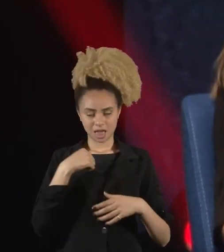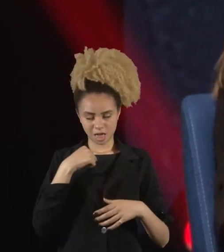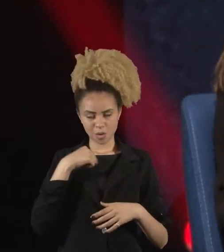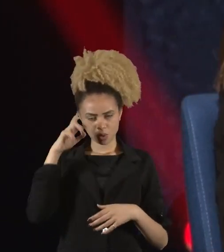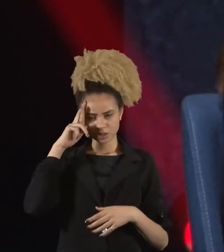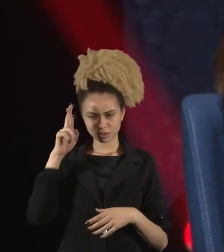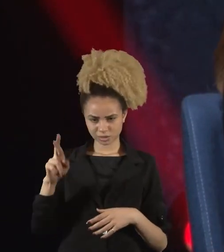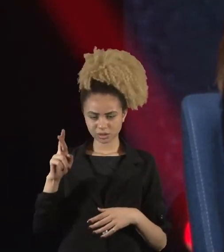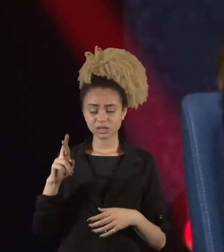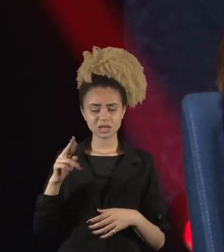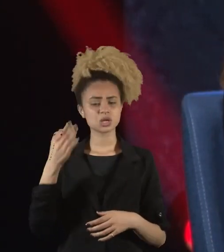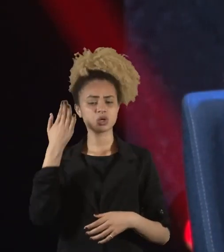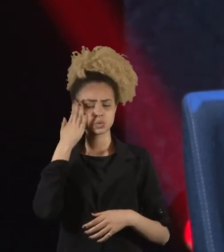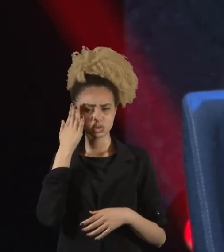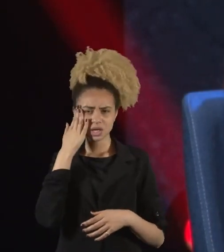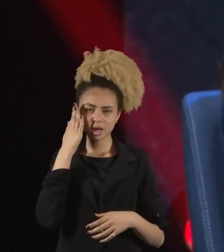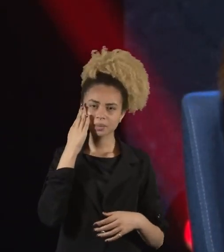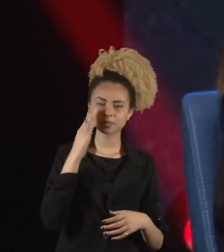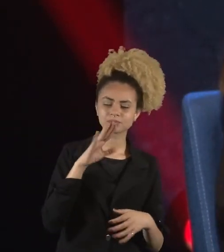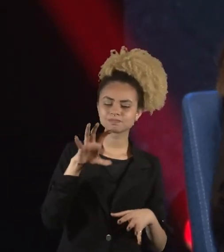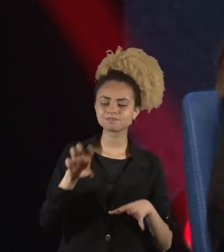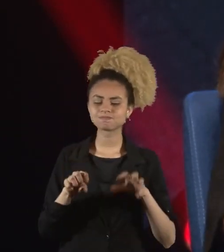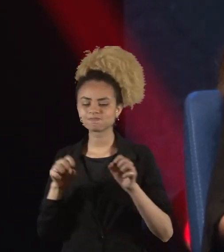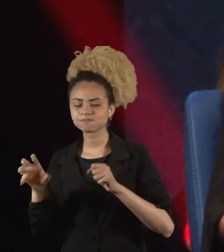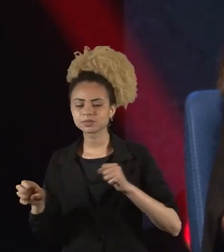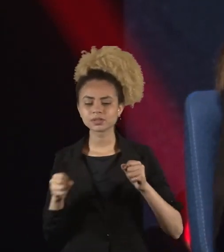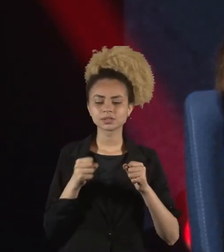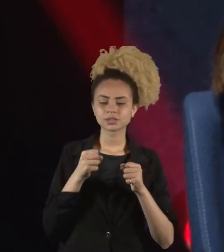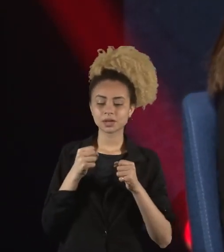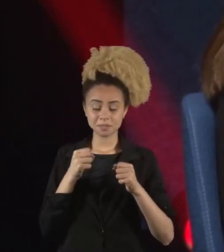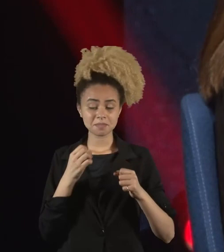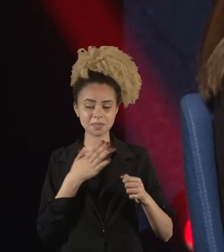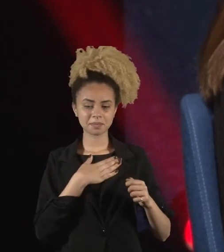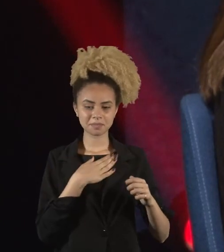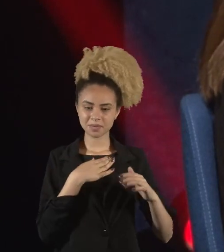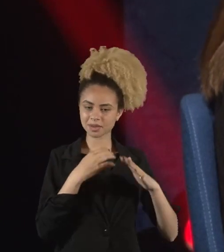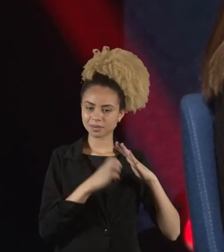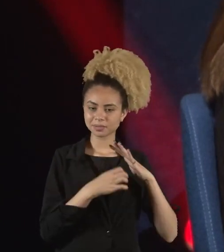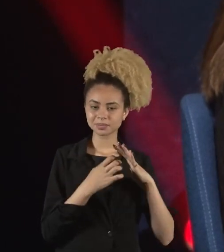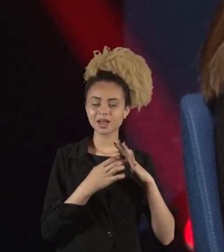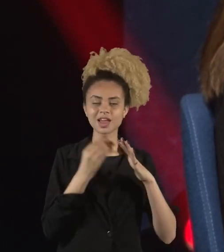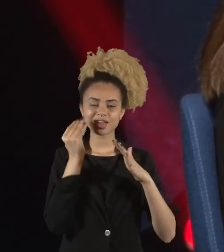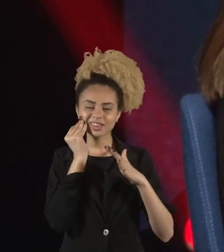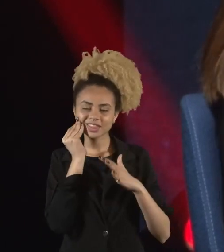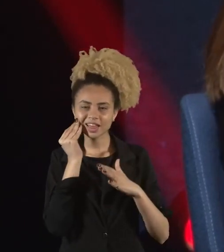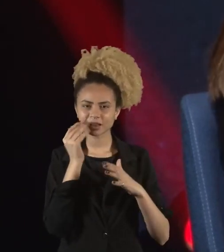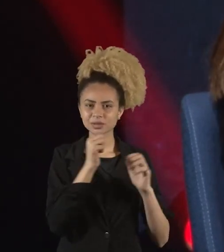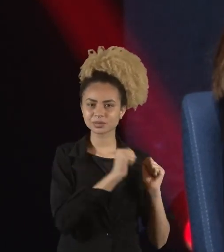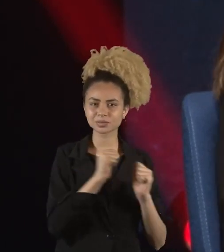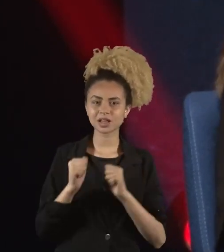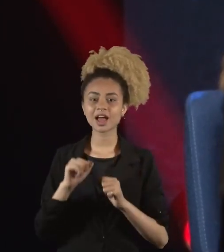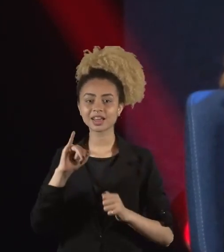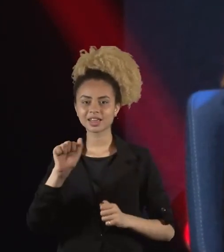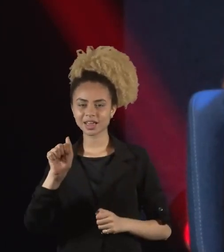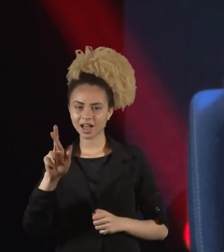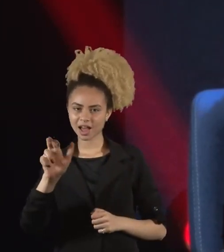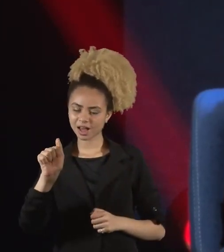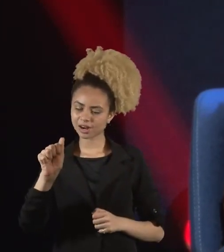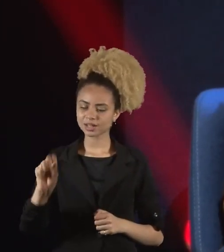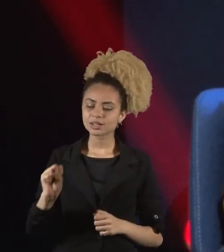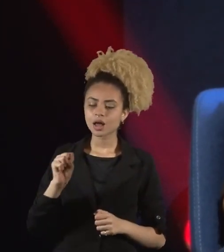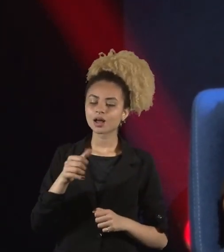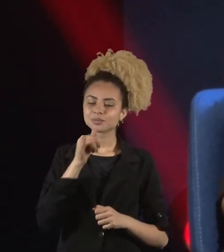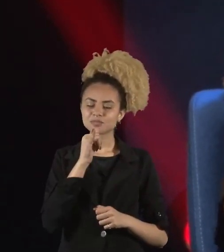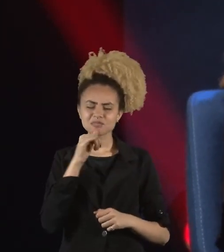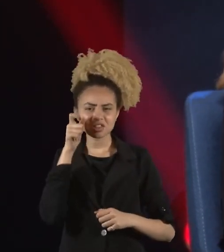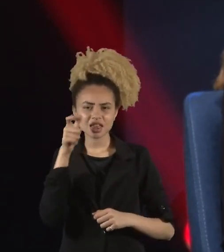entidade, uma pessoa que sai para captar para a minha entidade, eu vejo o poder que tem quando eu falo das Iaras, quer dizer, o interesse que tem